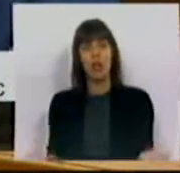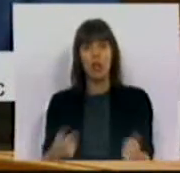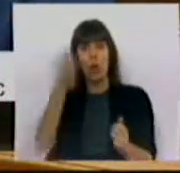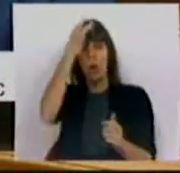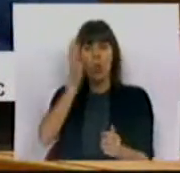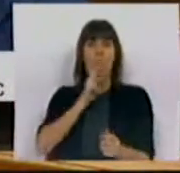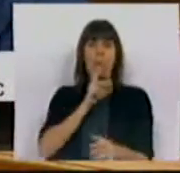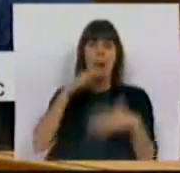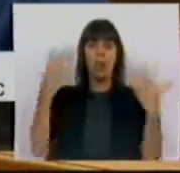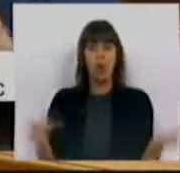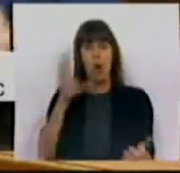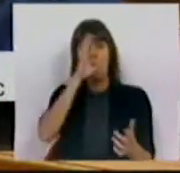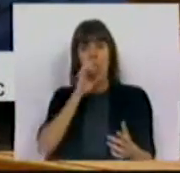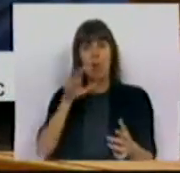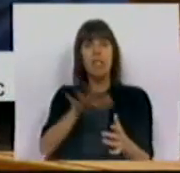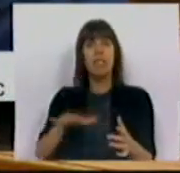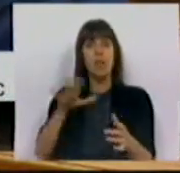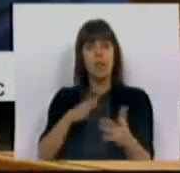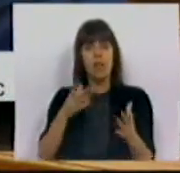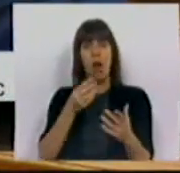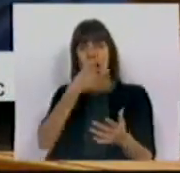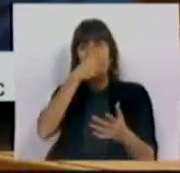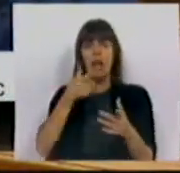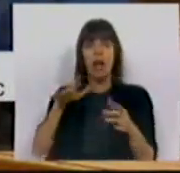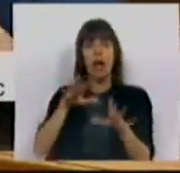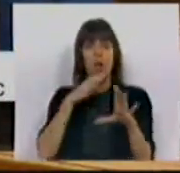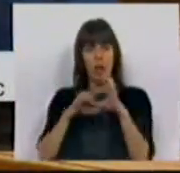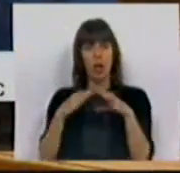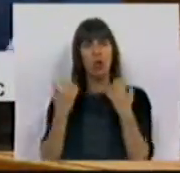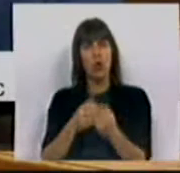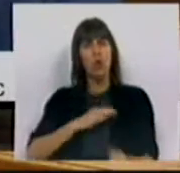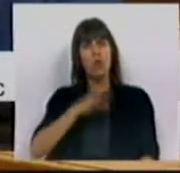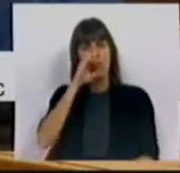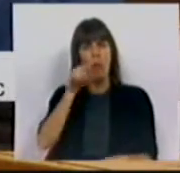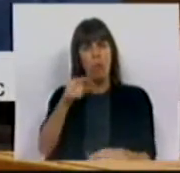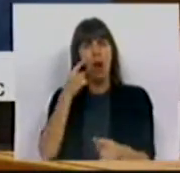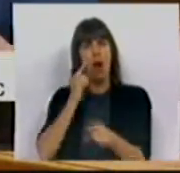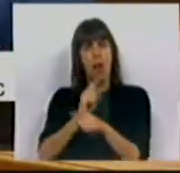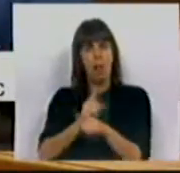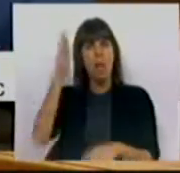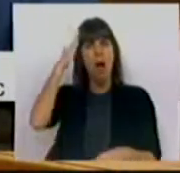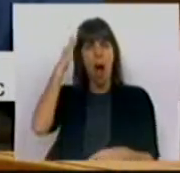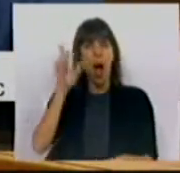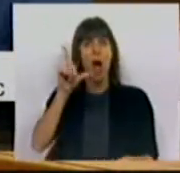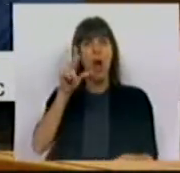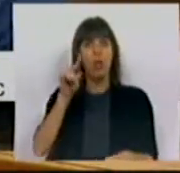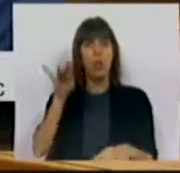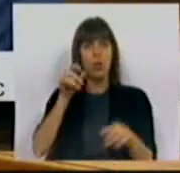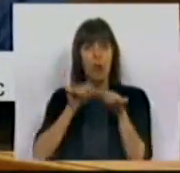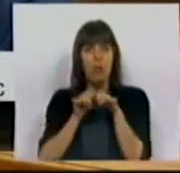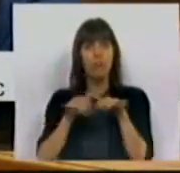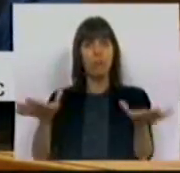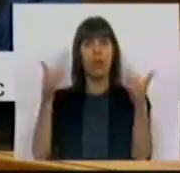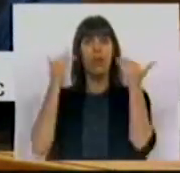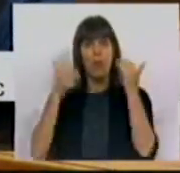comentadores e de facto o estado lastimável em que está a nossa comunicação social, o Sr. Ministro continua a achar que a Lusa, que era uma